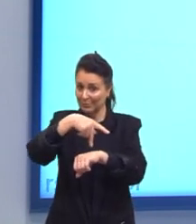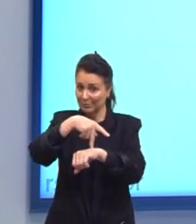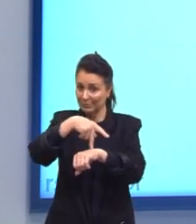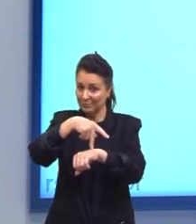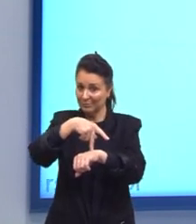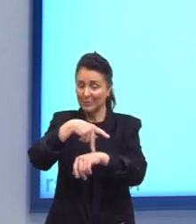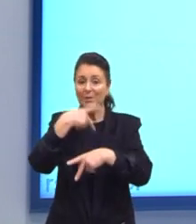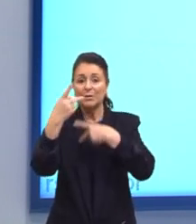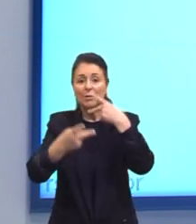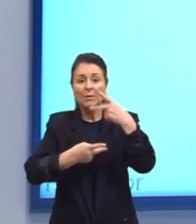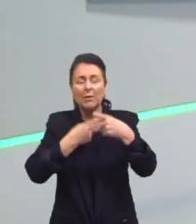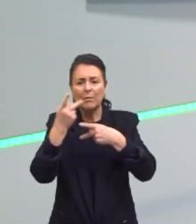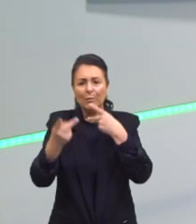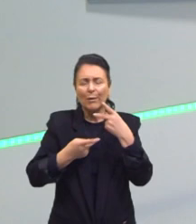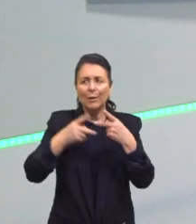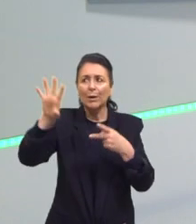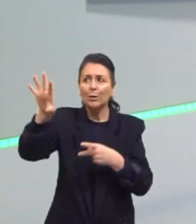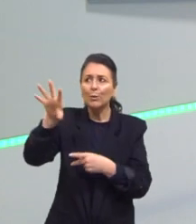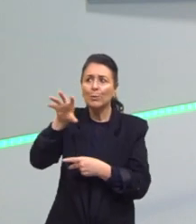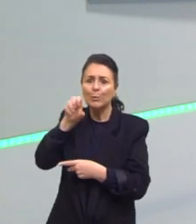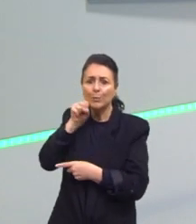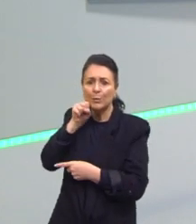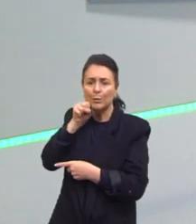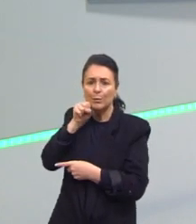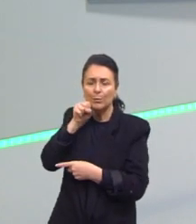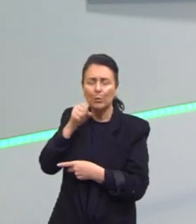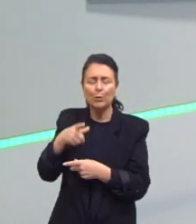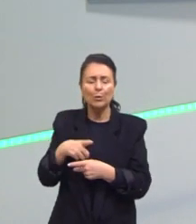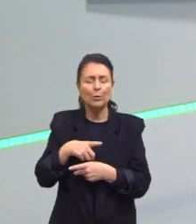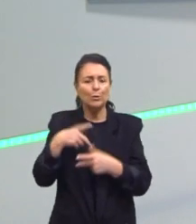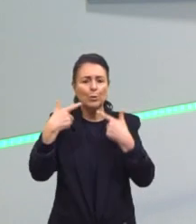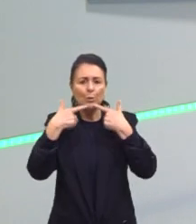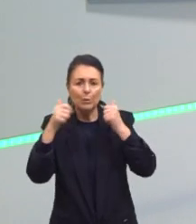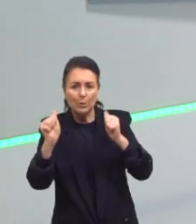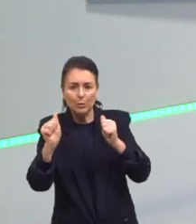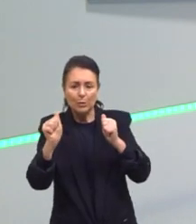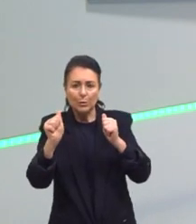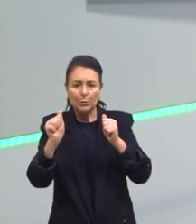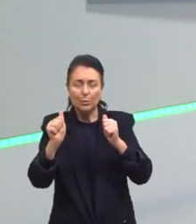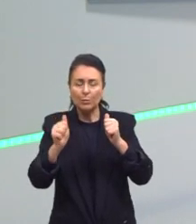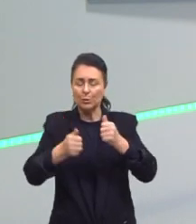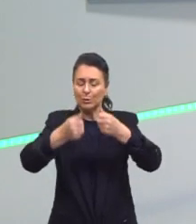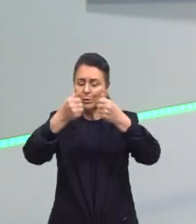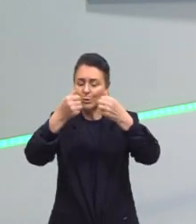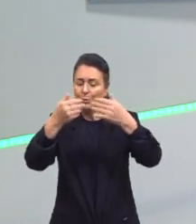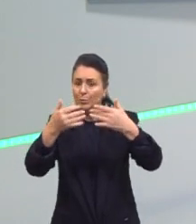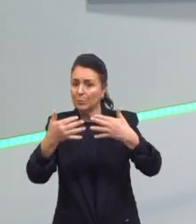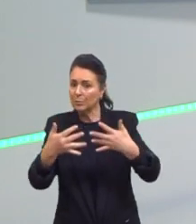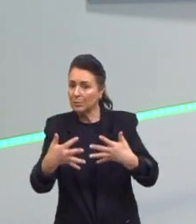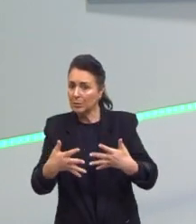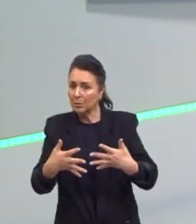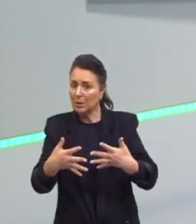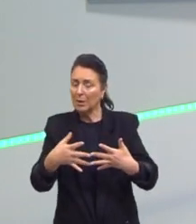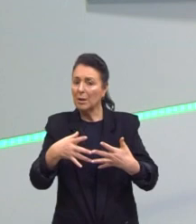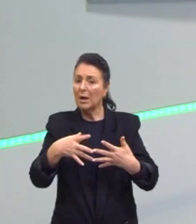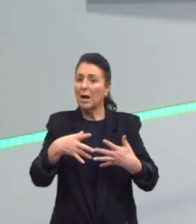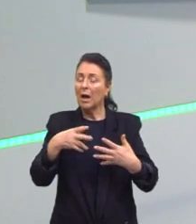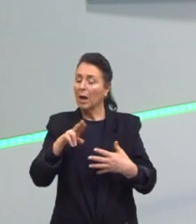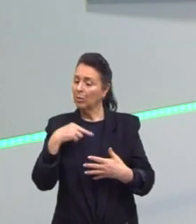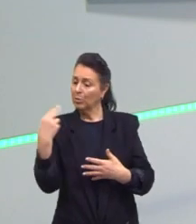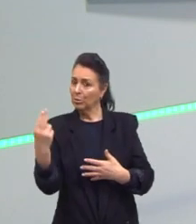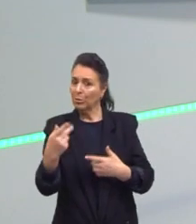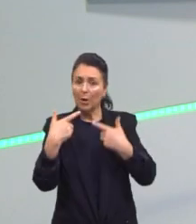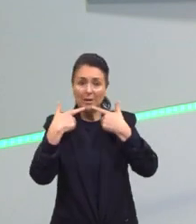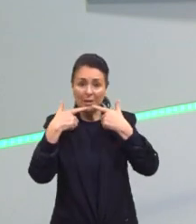gente fala ali Sobre patrimônio linguístico Quando a gente traz essa fala A gente está dizendo Ei, nossa língua tem